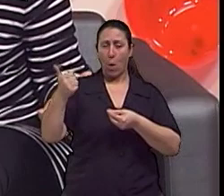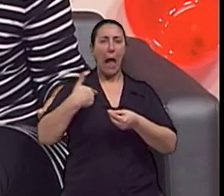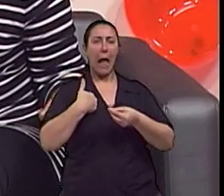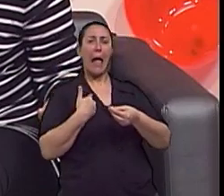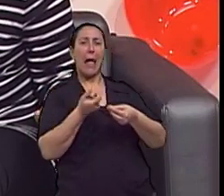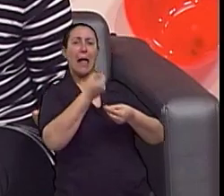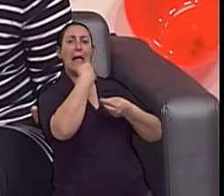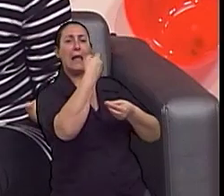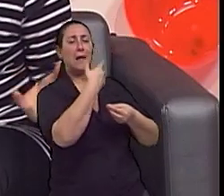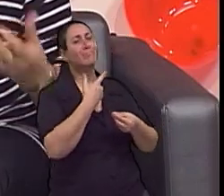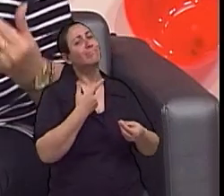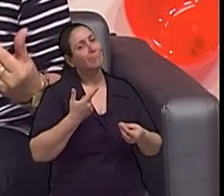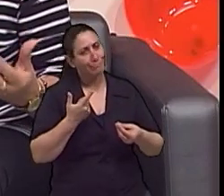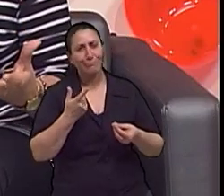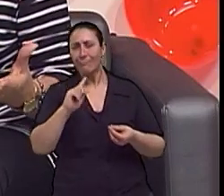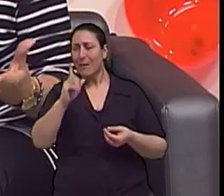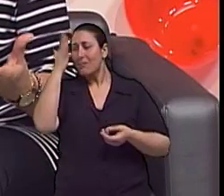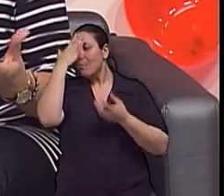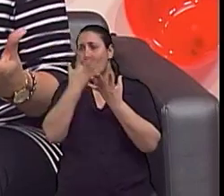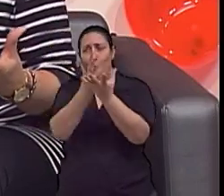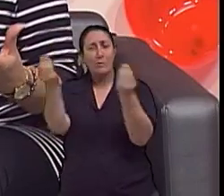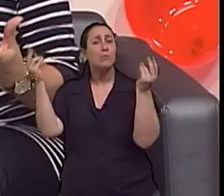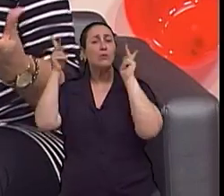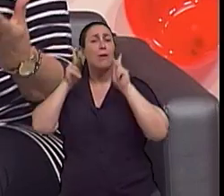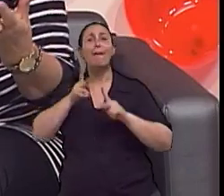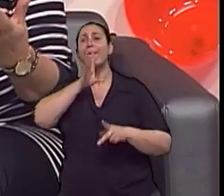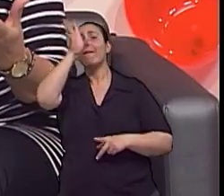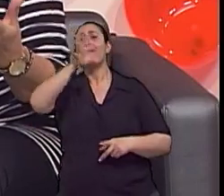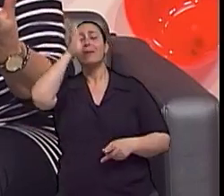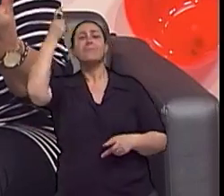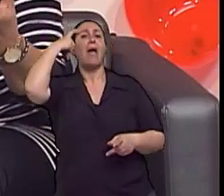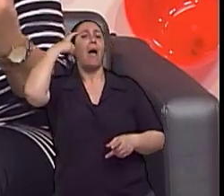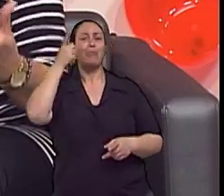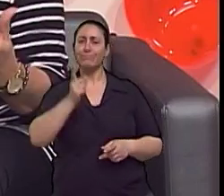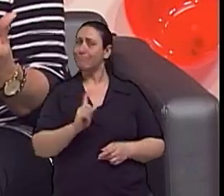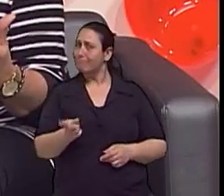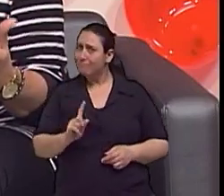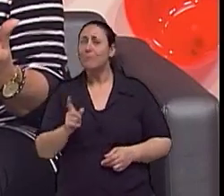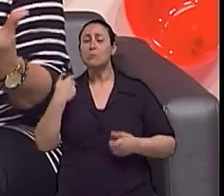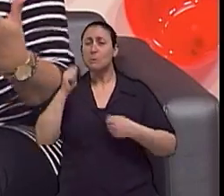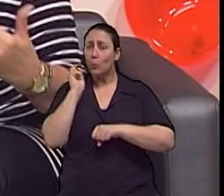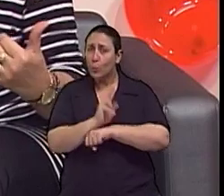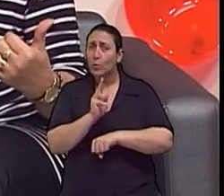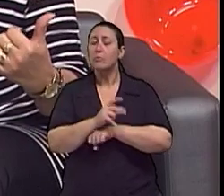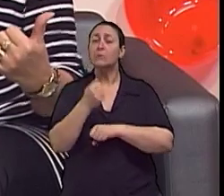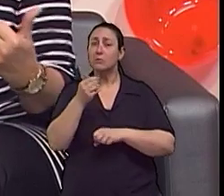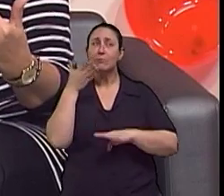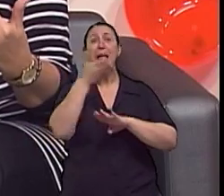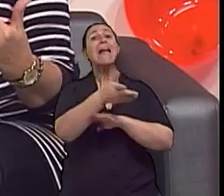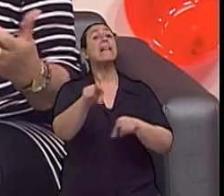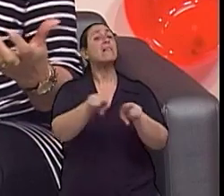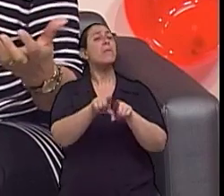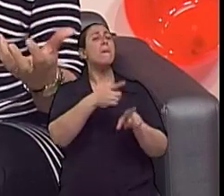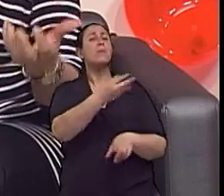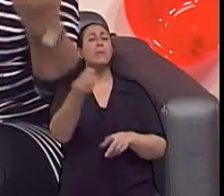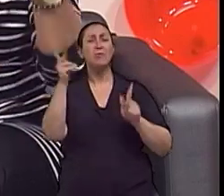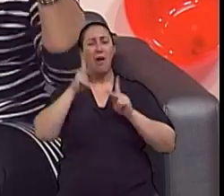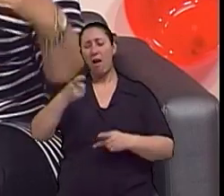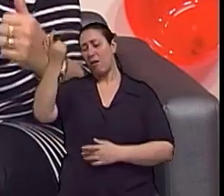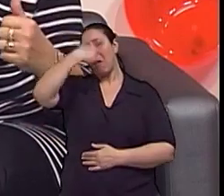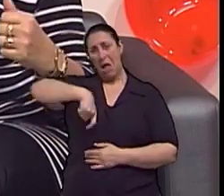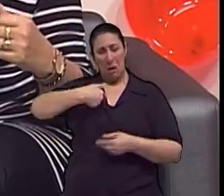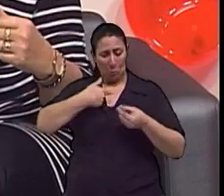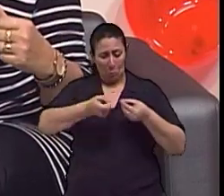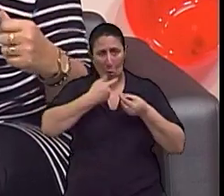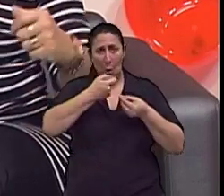para o número da população que sabe das coisas, né. E é claro que tem muito também a questão emocional da pessoa achar assim, não,